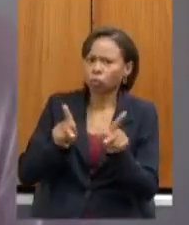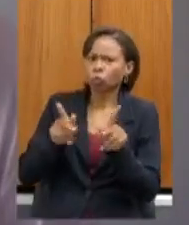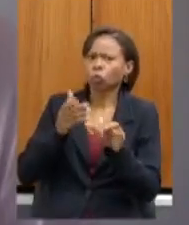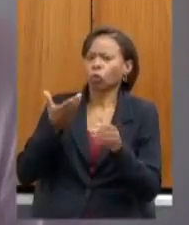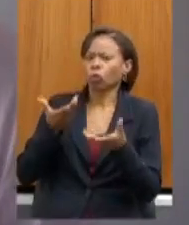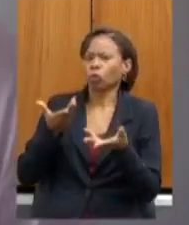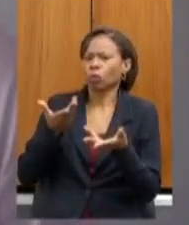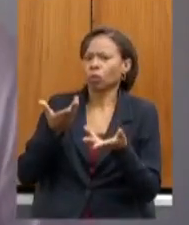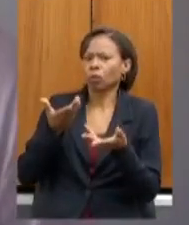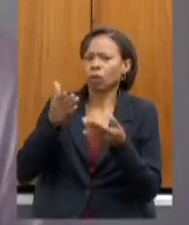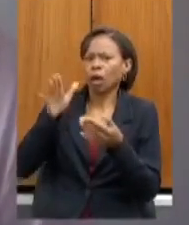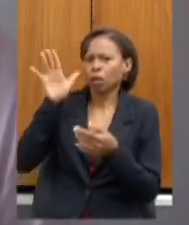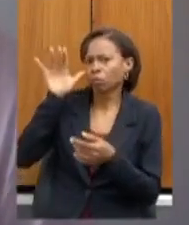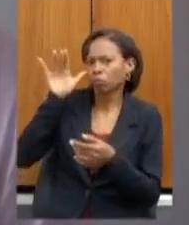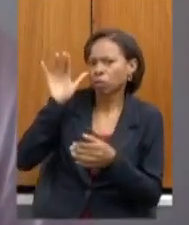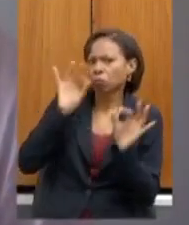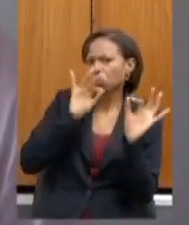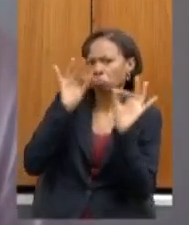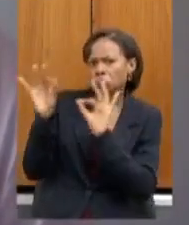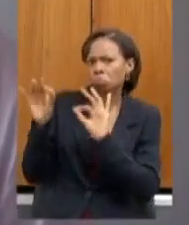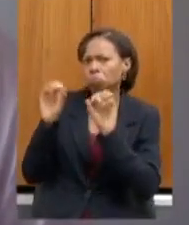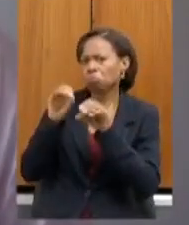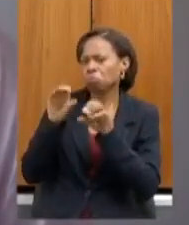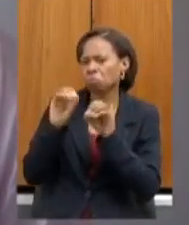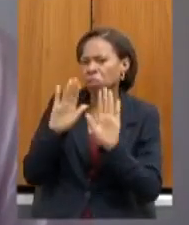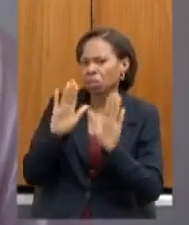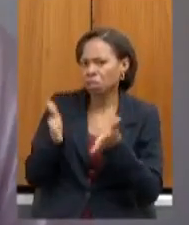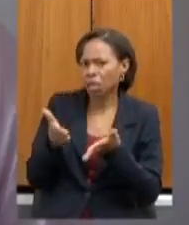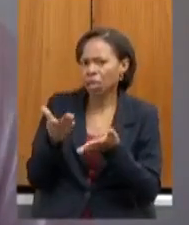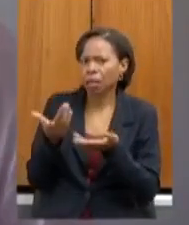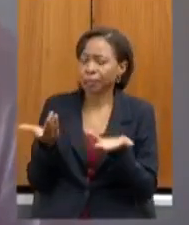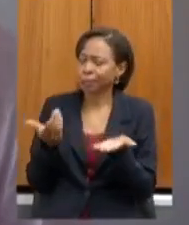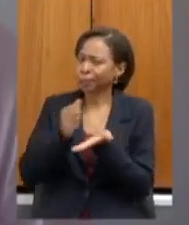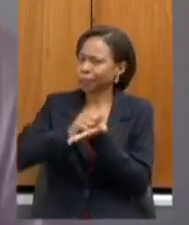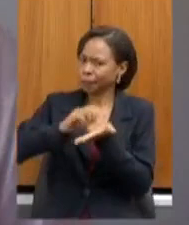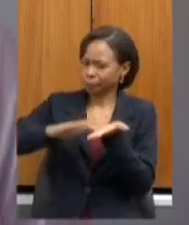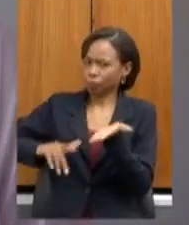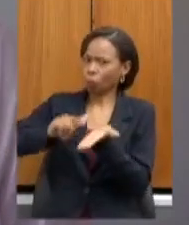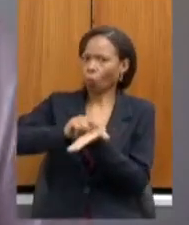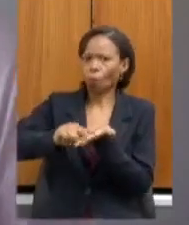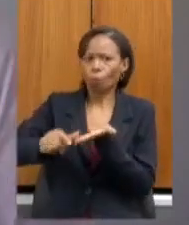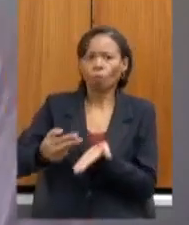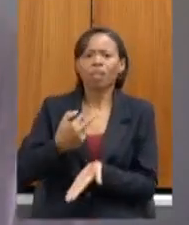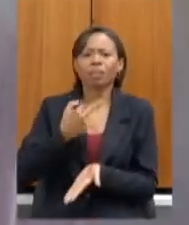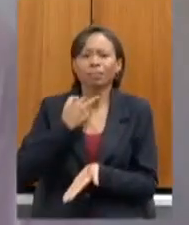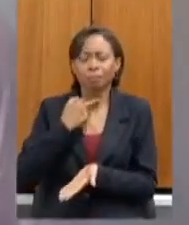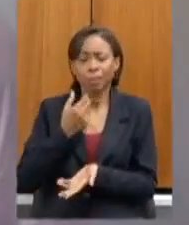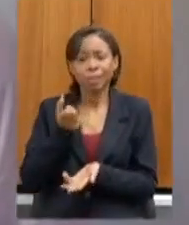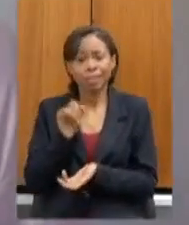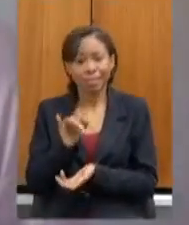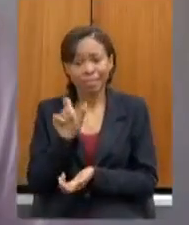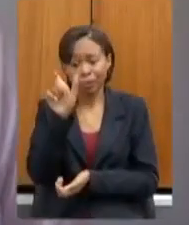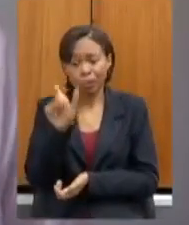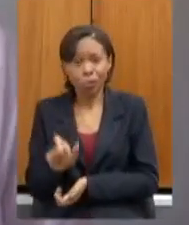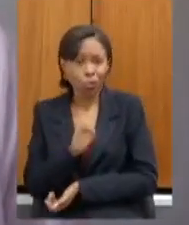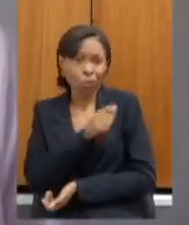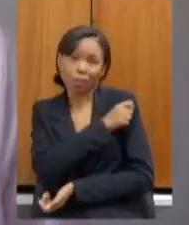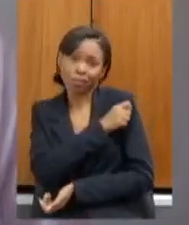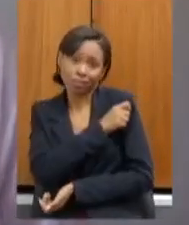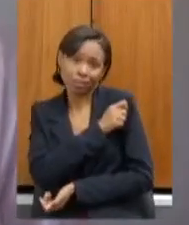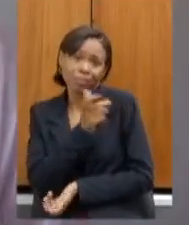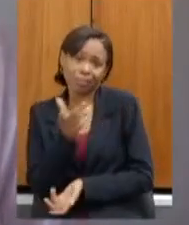o tratamento desse aluno da forma que a gente deseja fazer e se houvesse condição de fazer